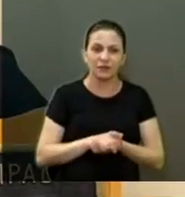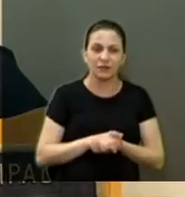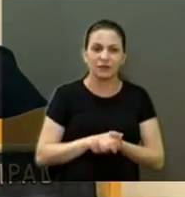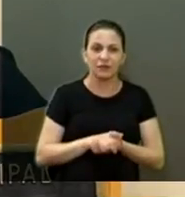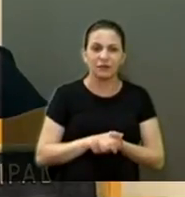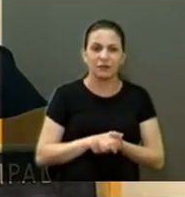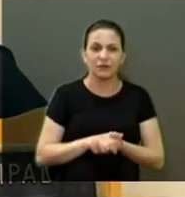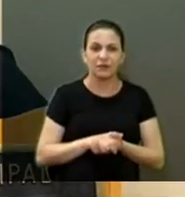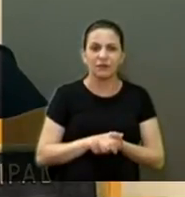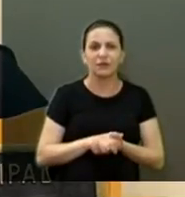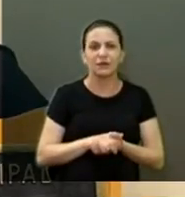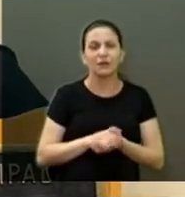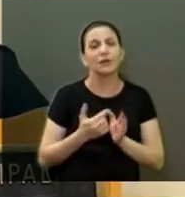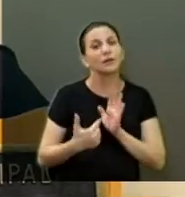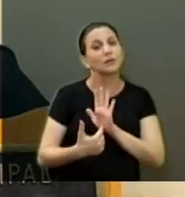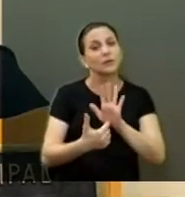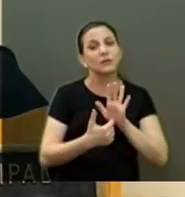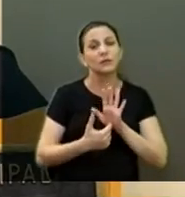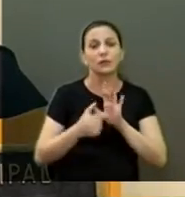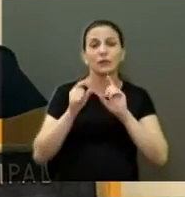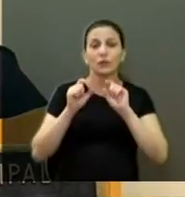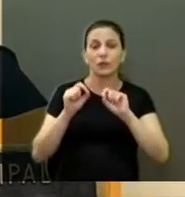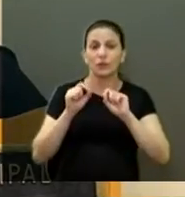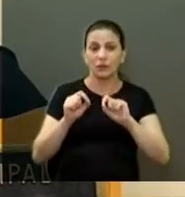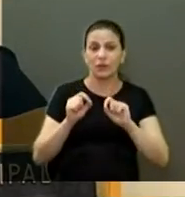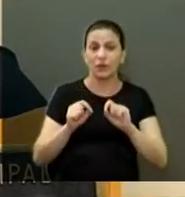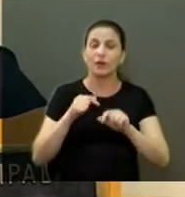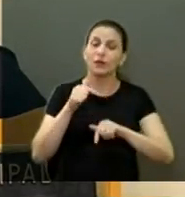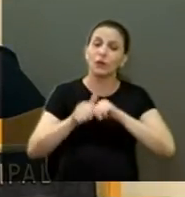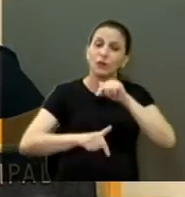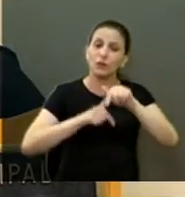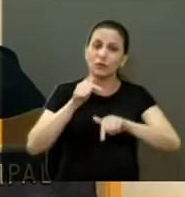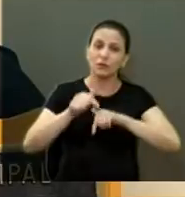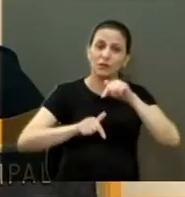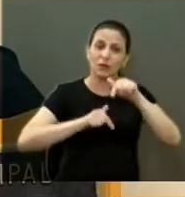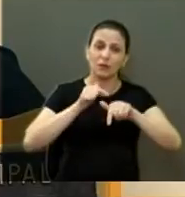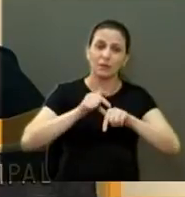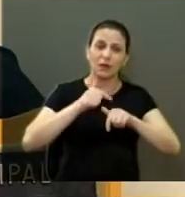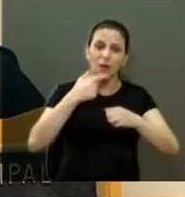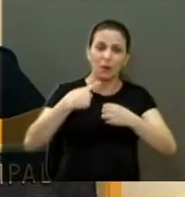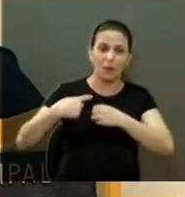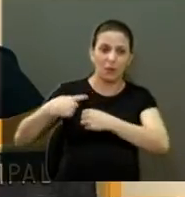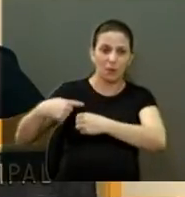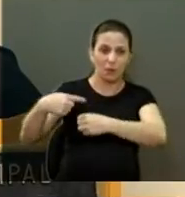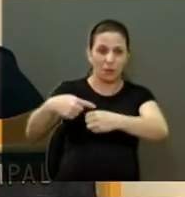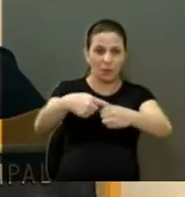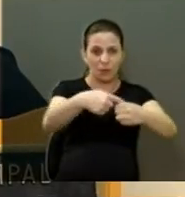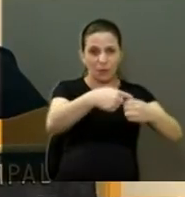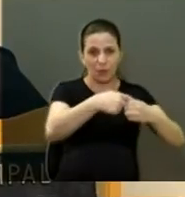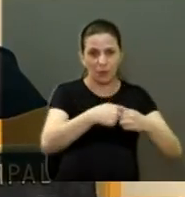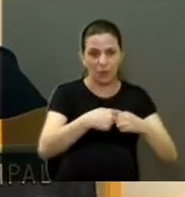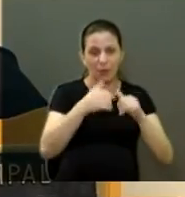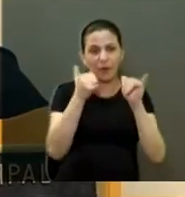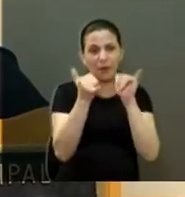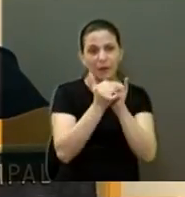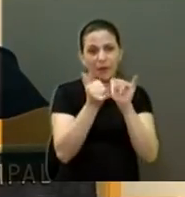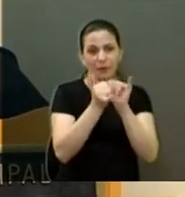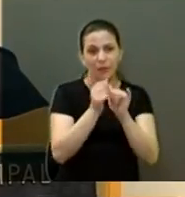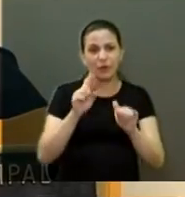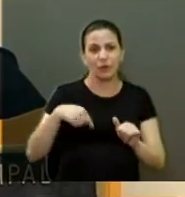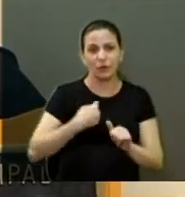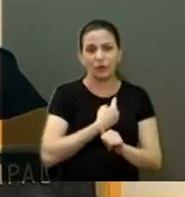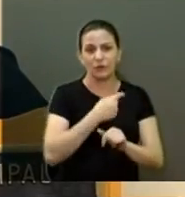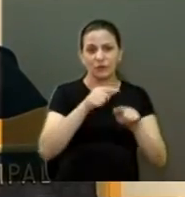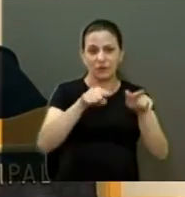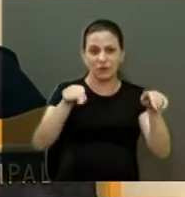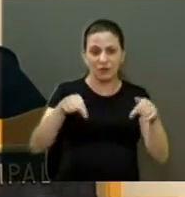colocando. Iremos fazer esse trabalho em todos os bairros, em todas as praças. O nosso gabinete vai